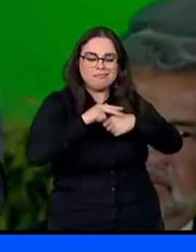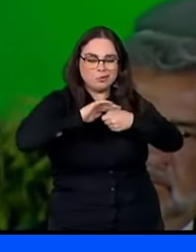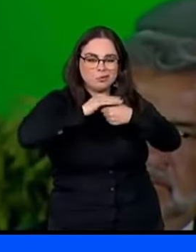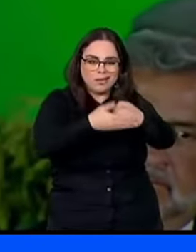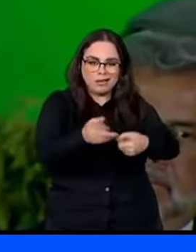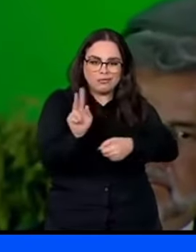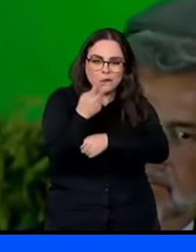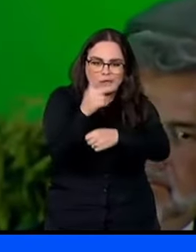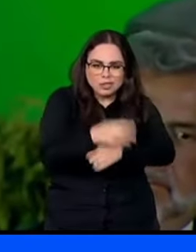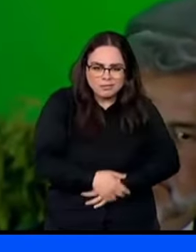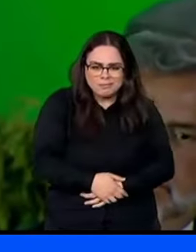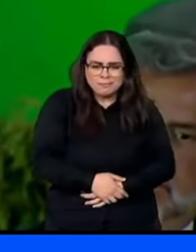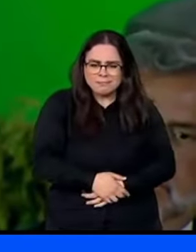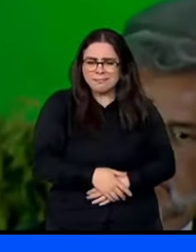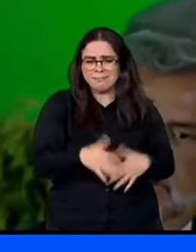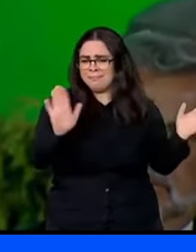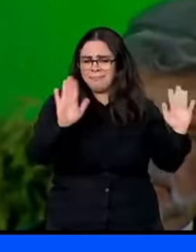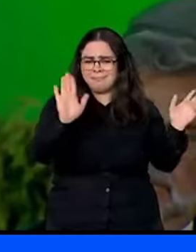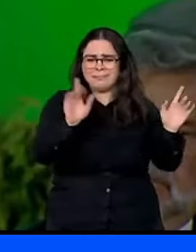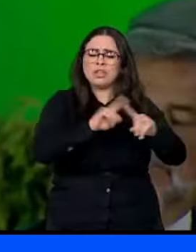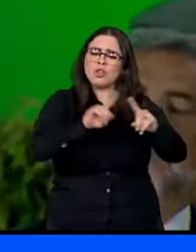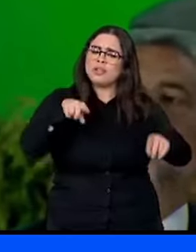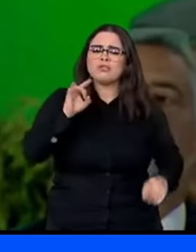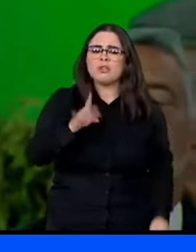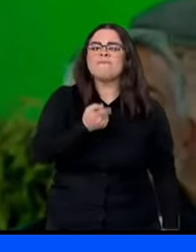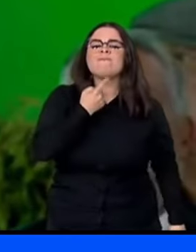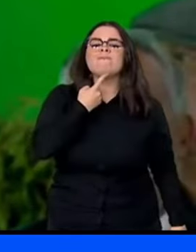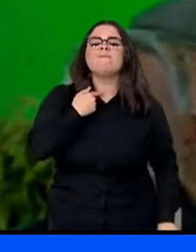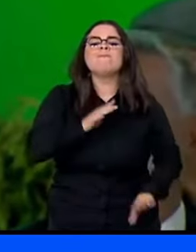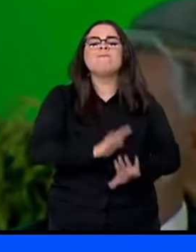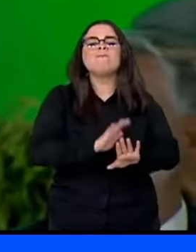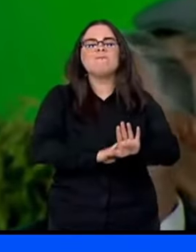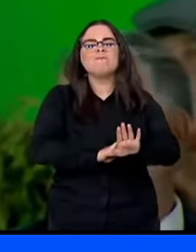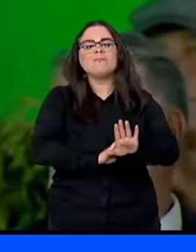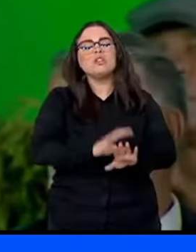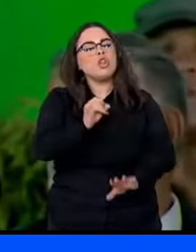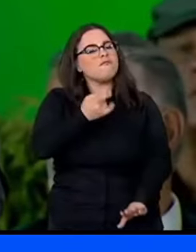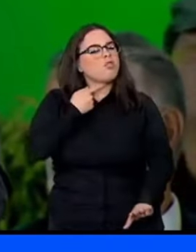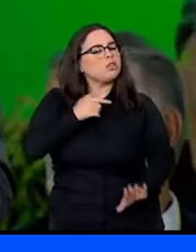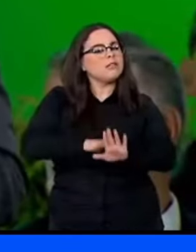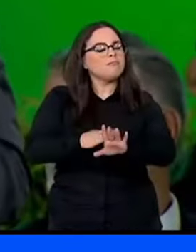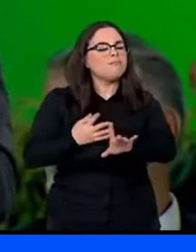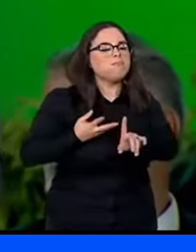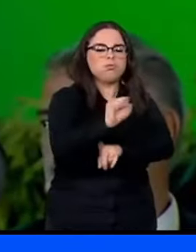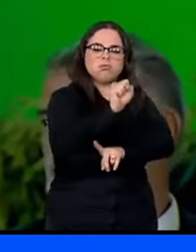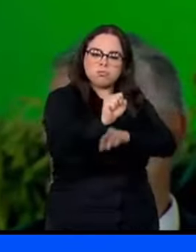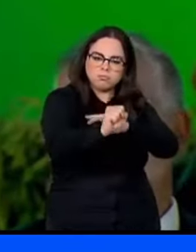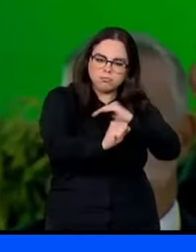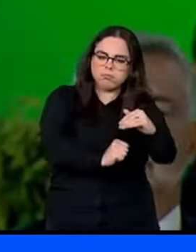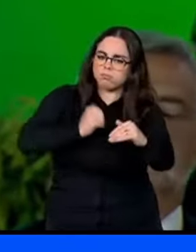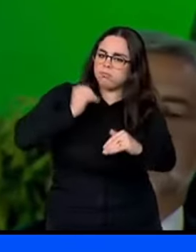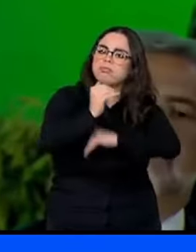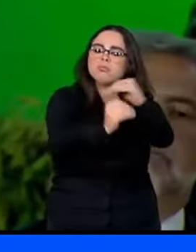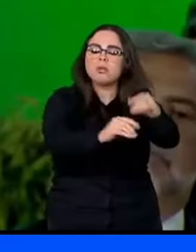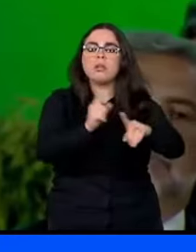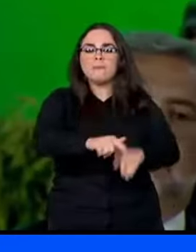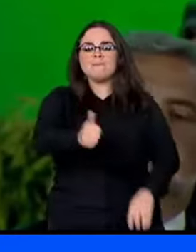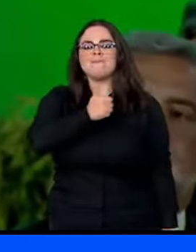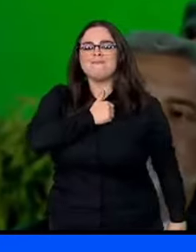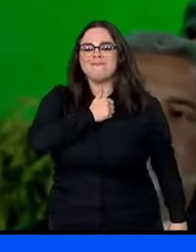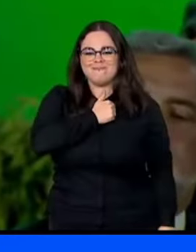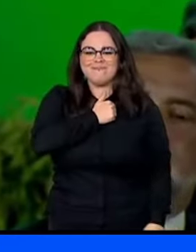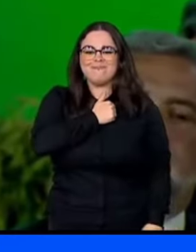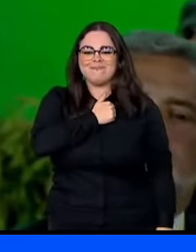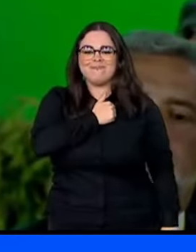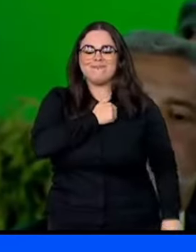Ou seja, nós só temos Que ter vontade de ser grande Nós só temos que ter vontade de vencer Nós só temos que ter autoestima